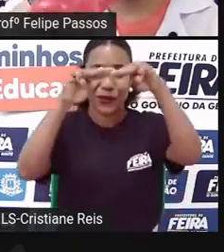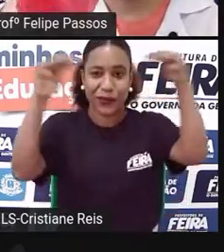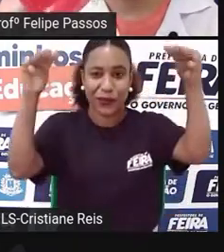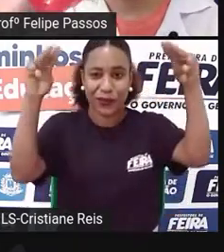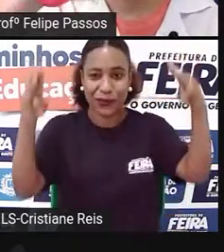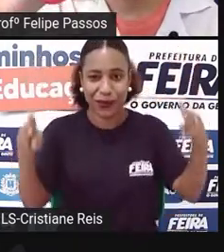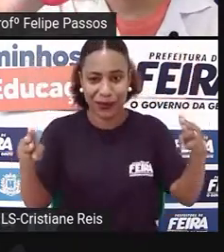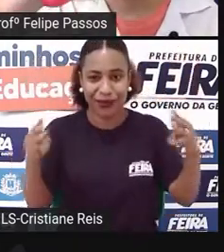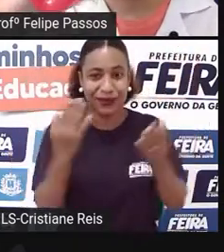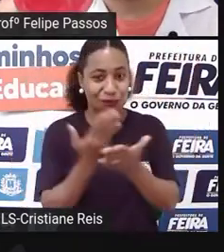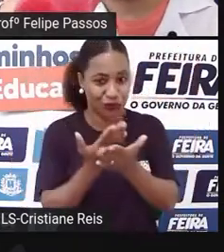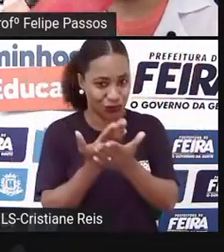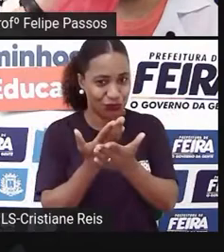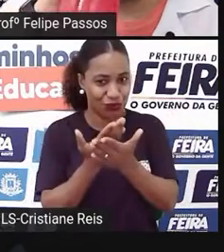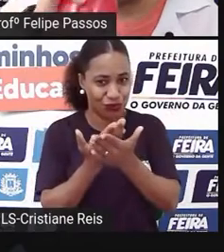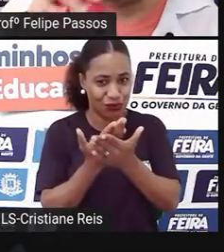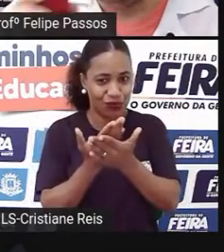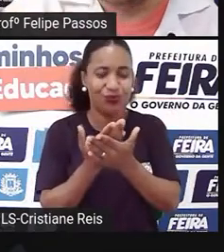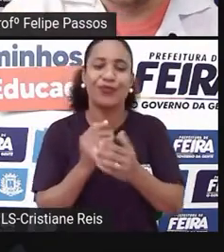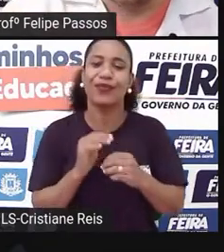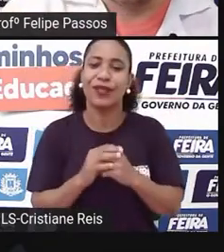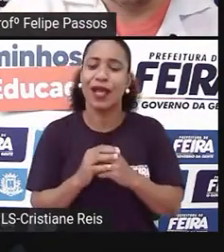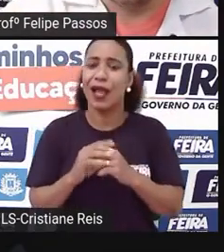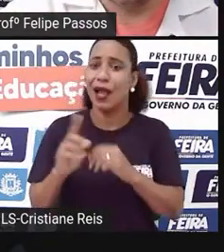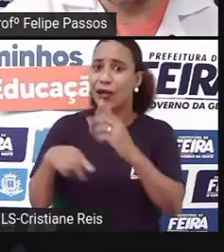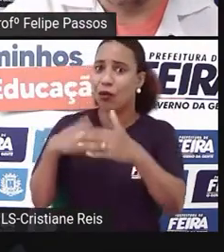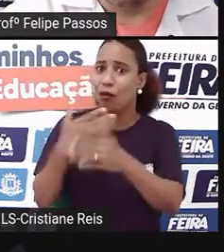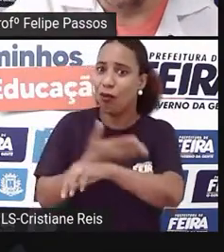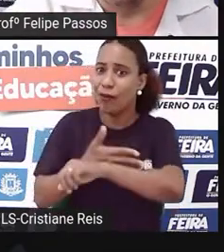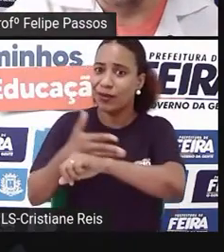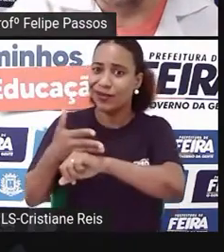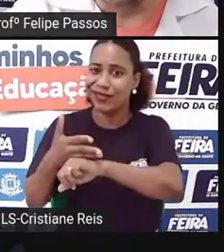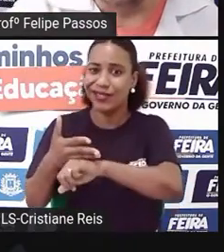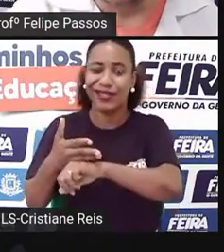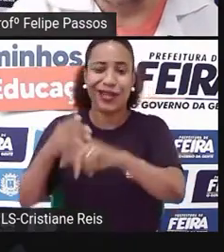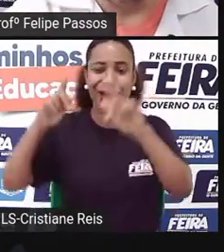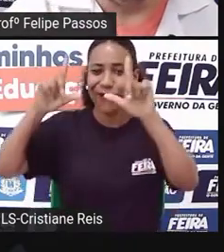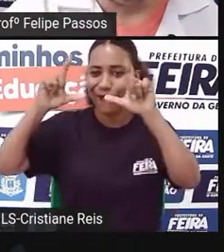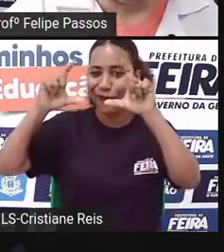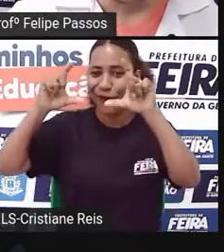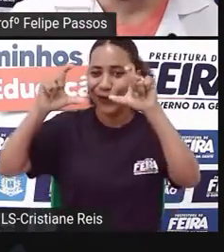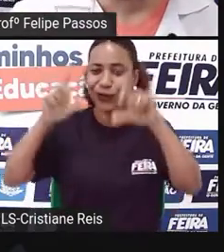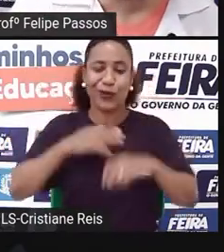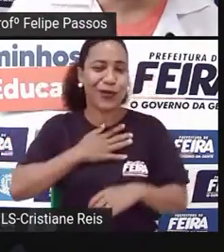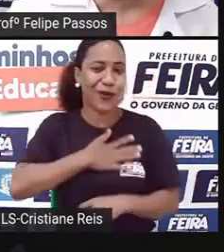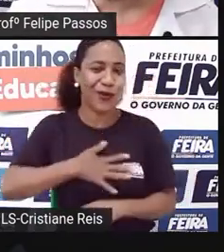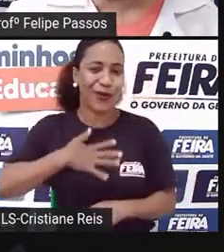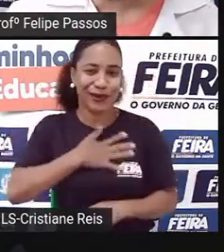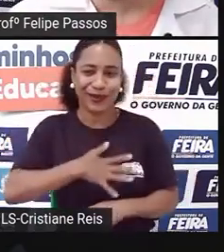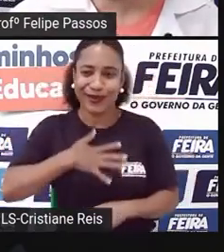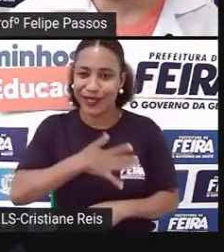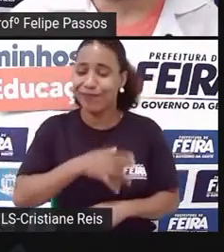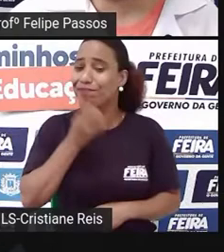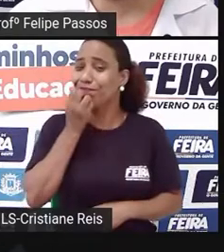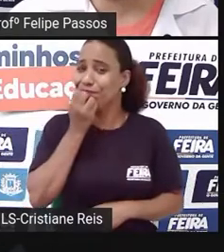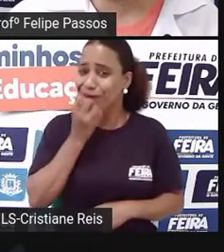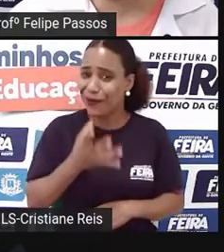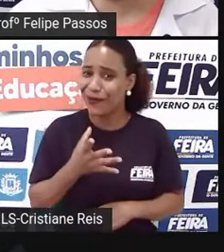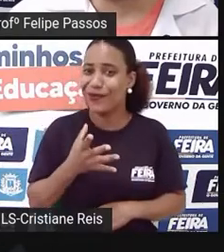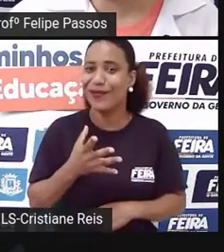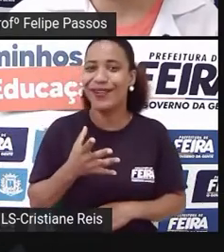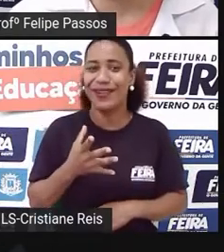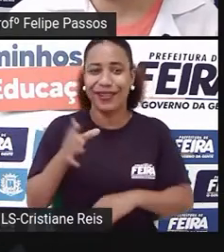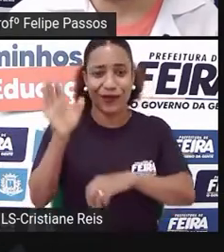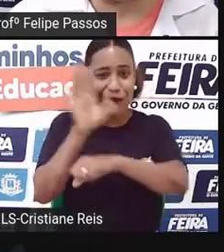eu descobri a fotografia, comecei a fui fazer um curso de fotografia e isso virou minha profissão.